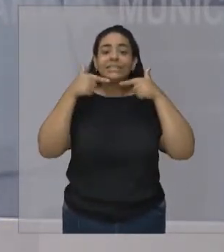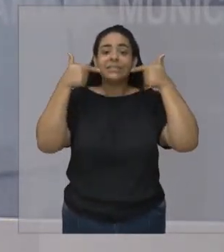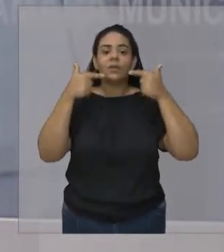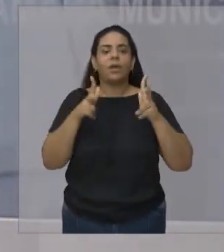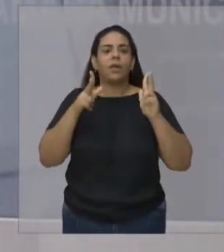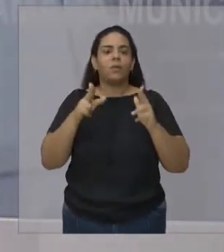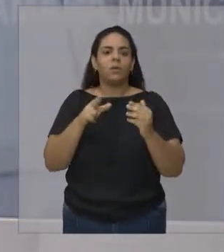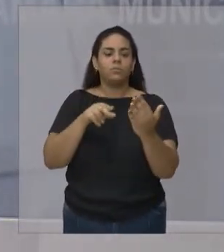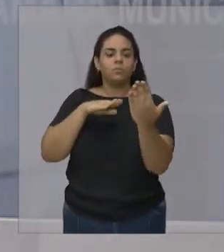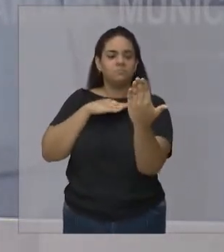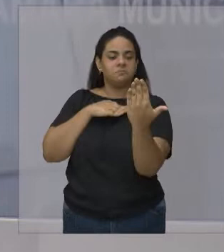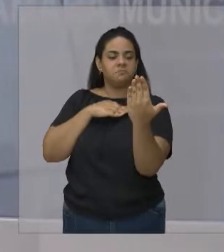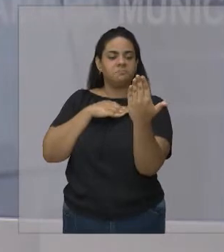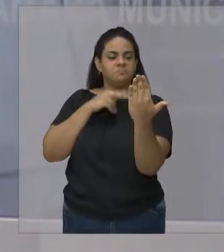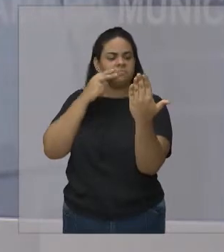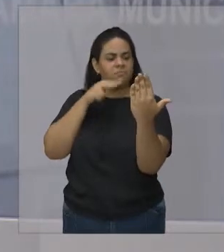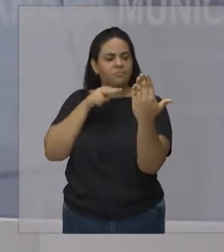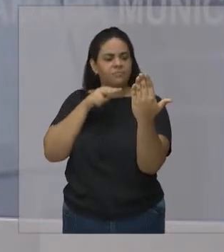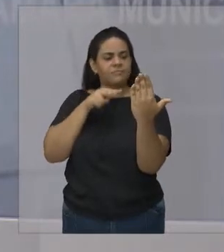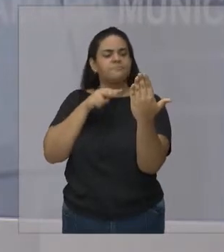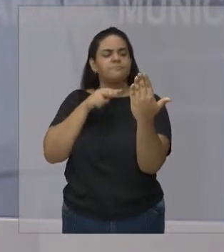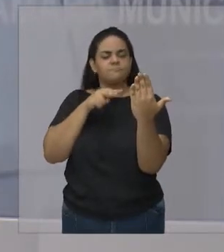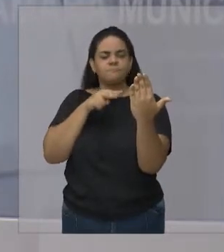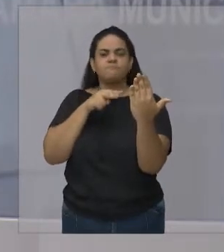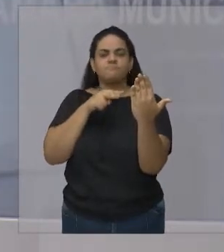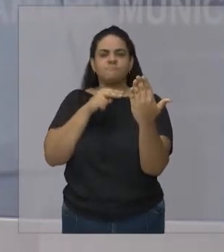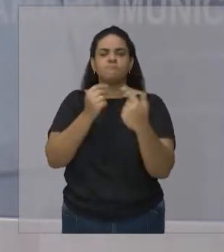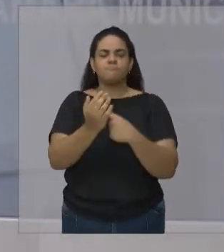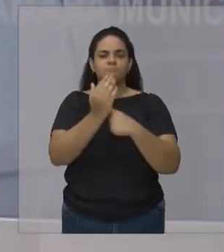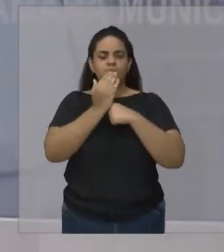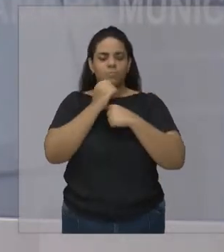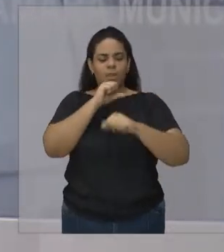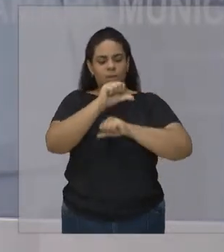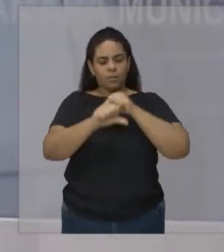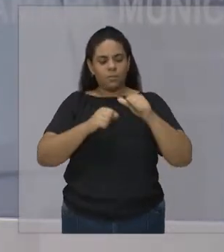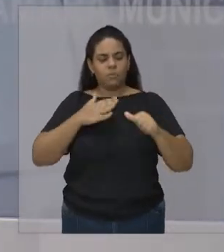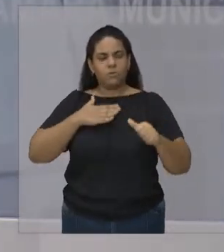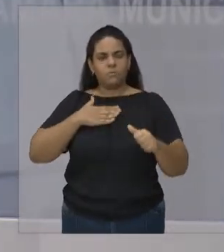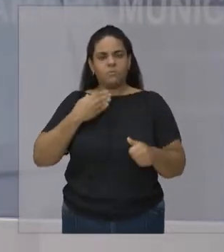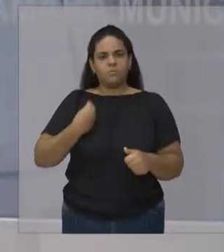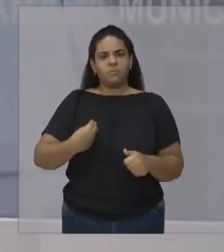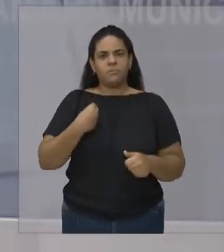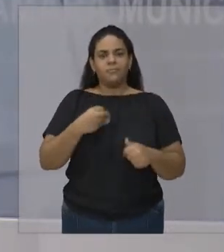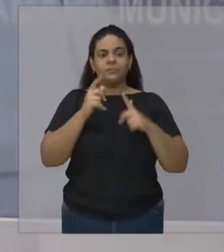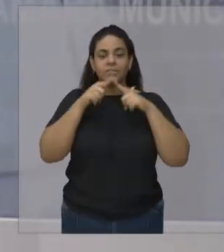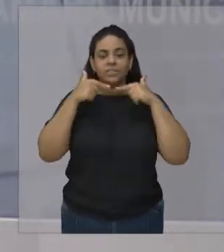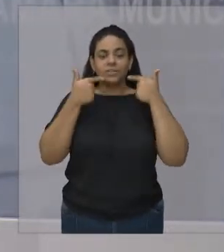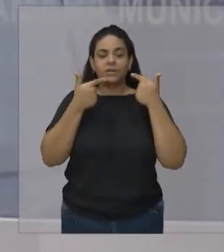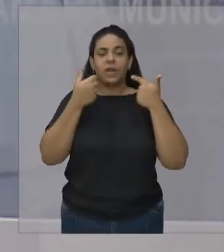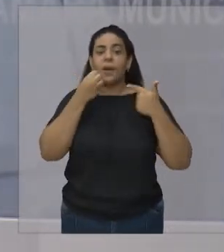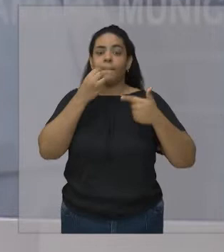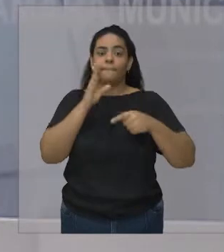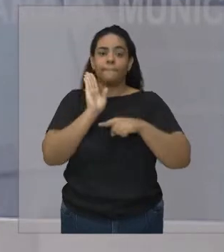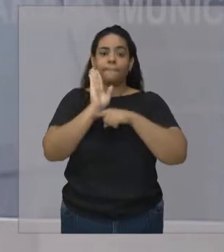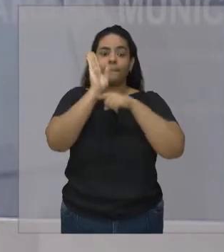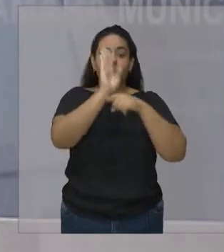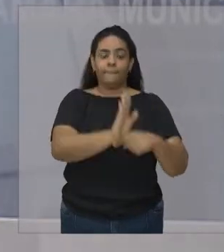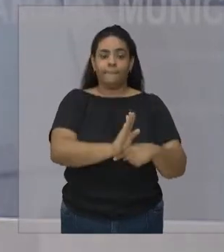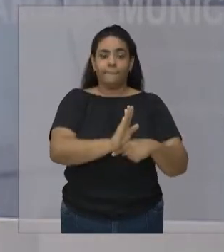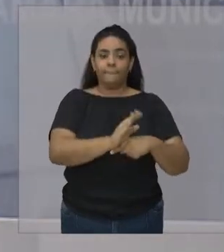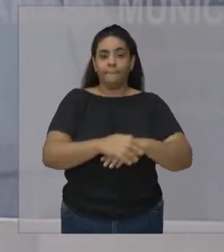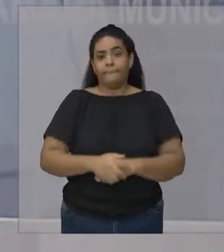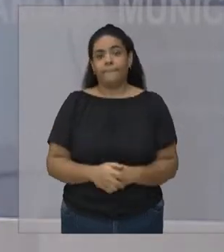Algo no seu rosto vai mudar Sorriso nos faz bem Se eu falar para você aqui de sorriso Ou sorria